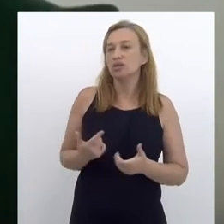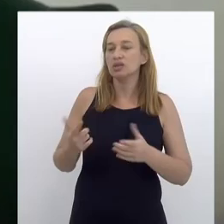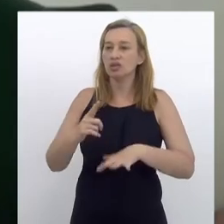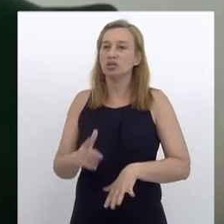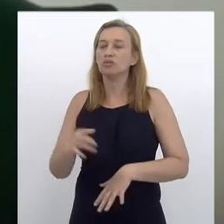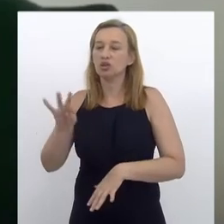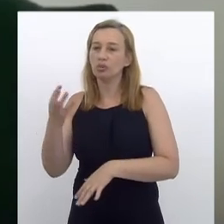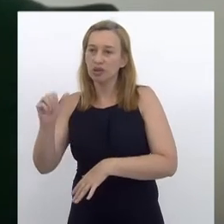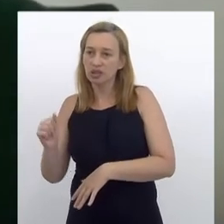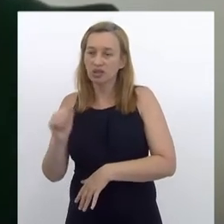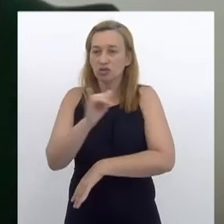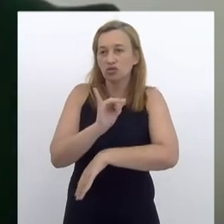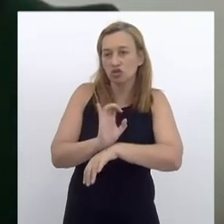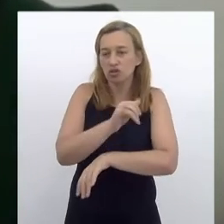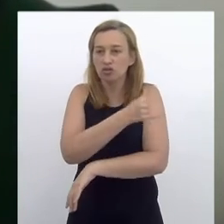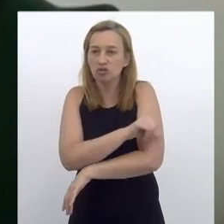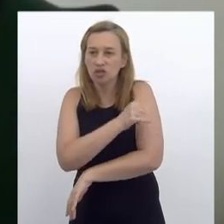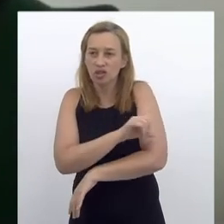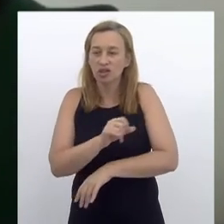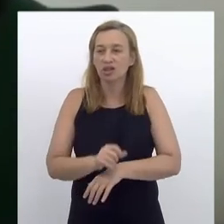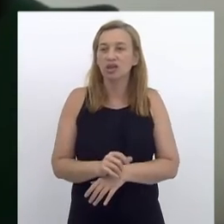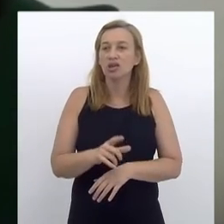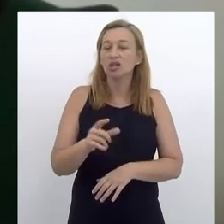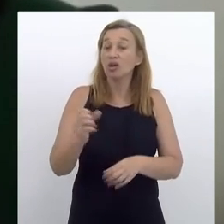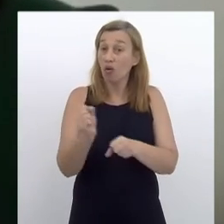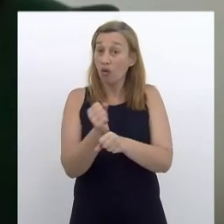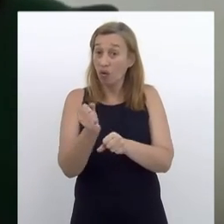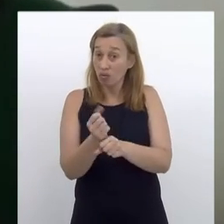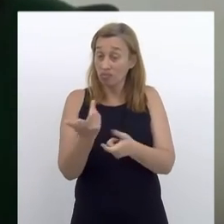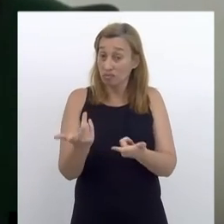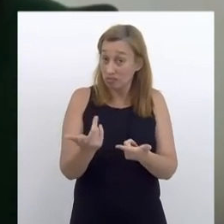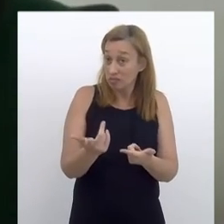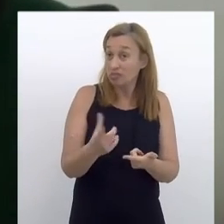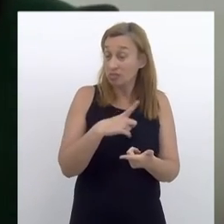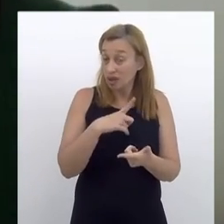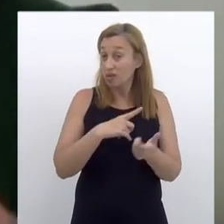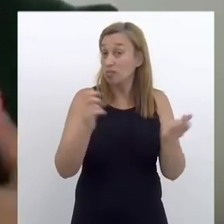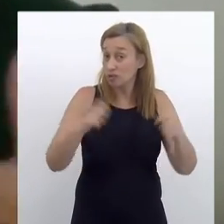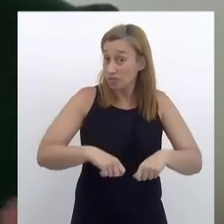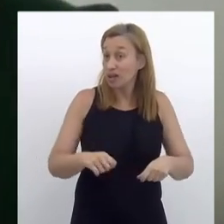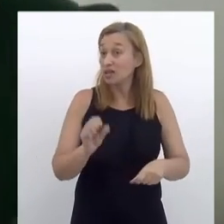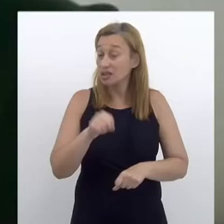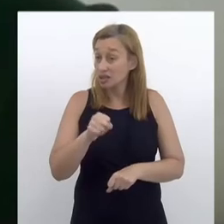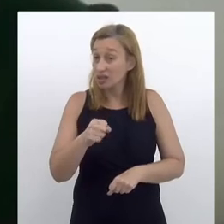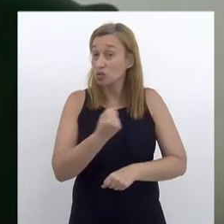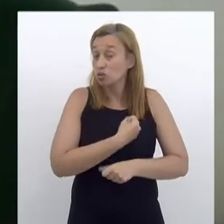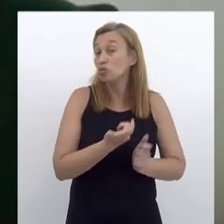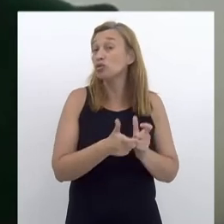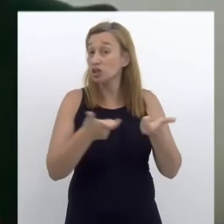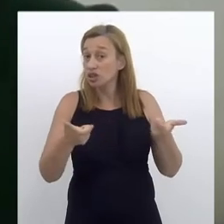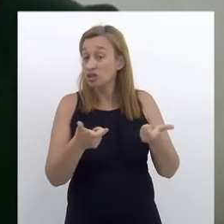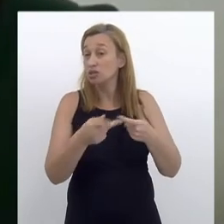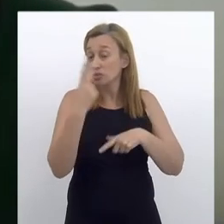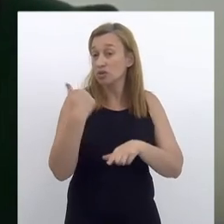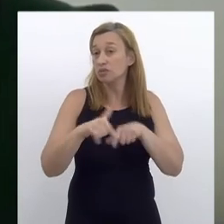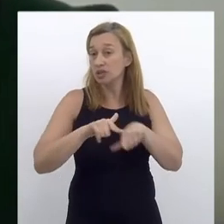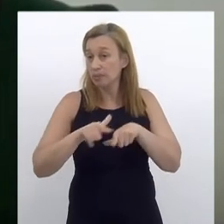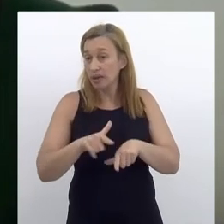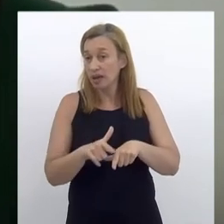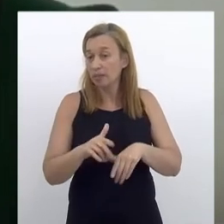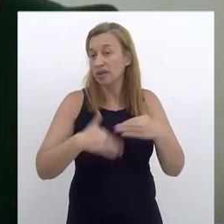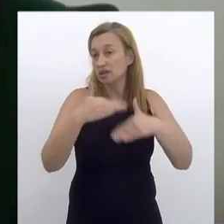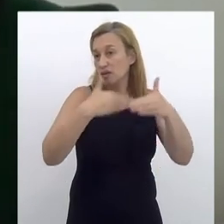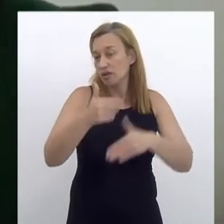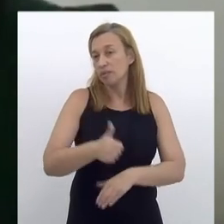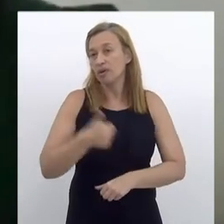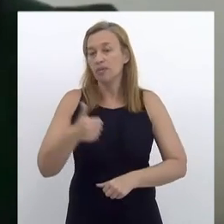Enfim, está aqui na nossa região metropolitana do Estado do Rio de Janeiro. Logo, tem mão de obra e tem possibilidade, tem demanda também